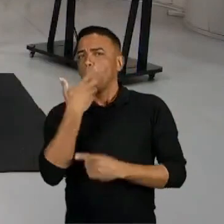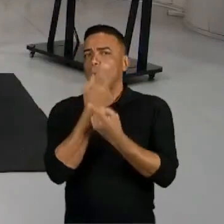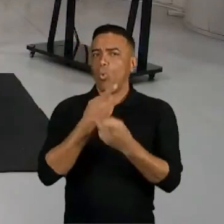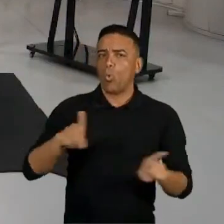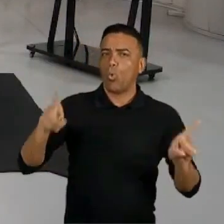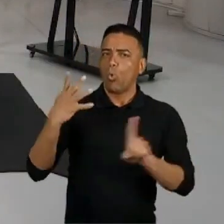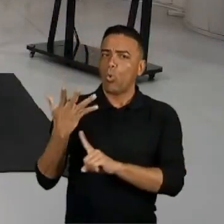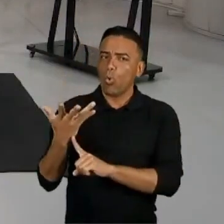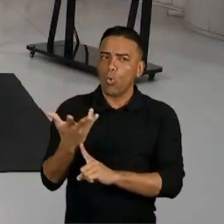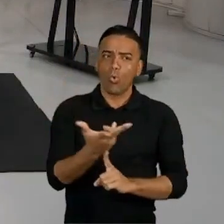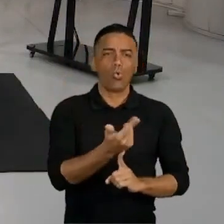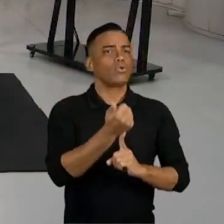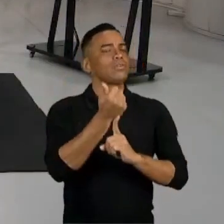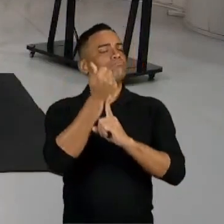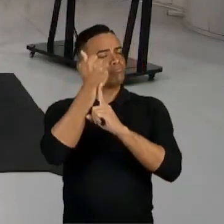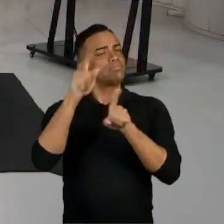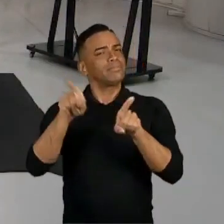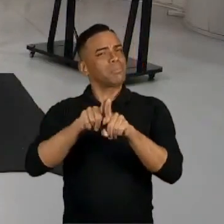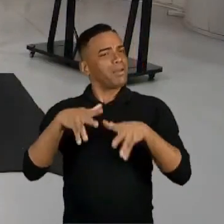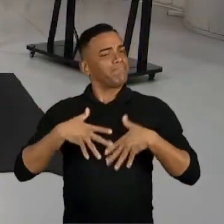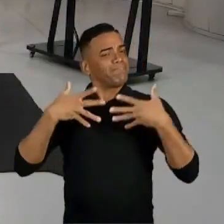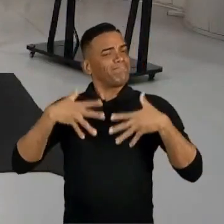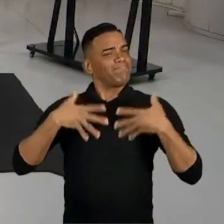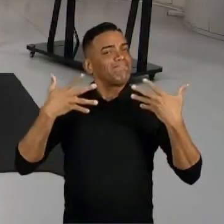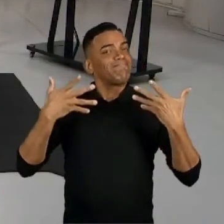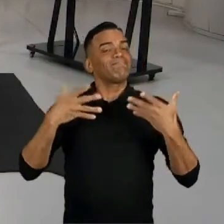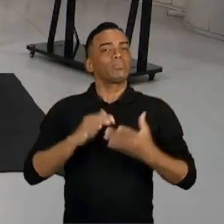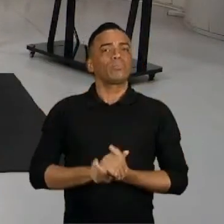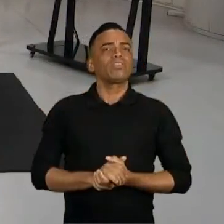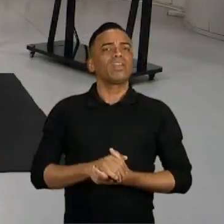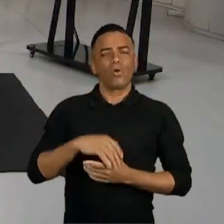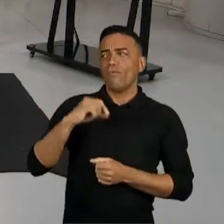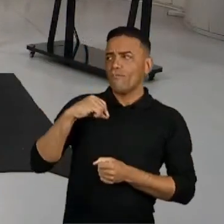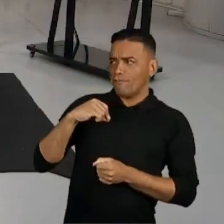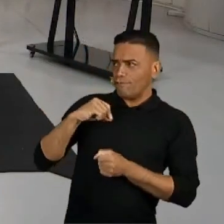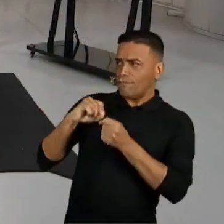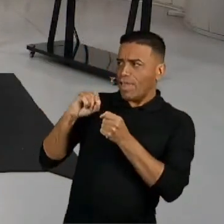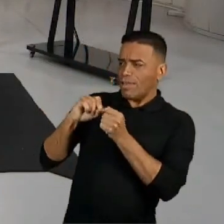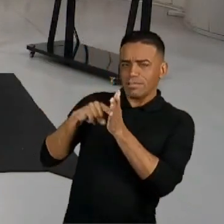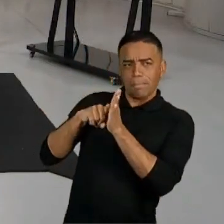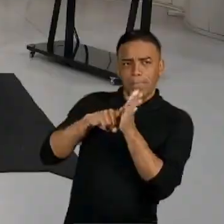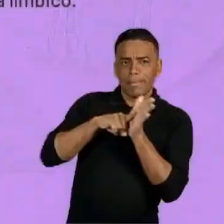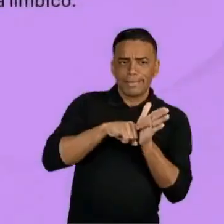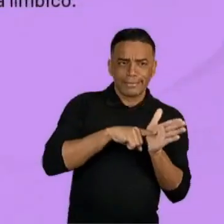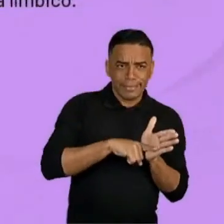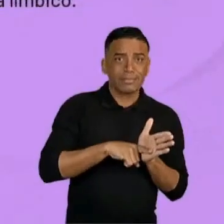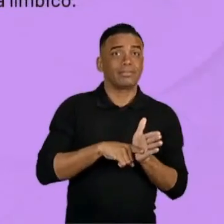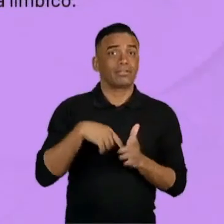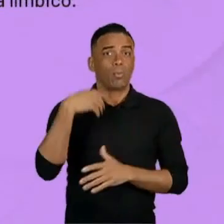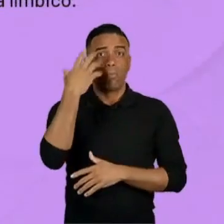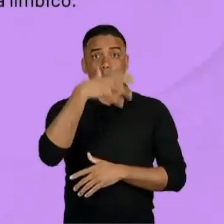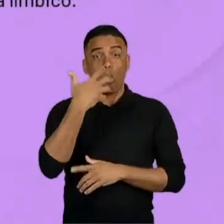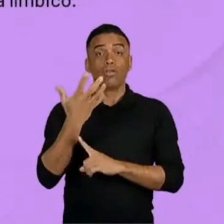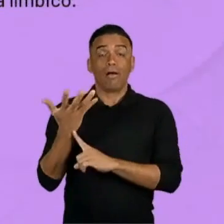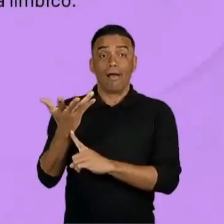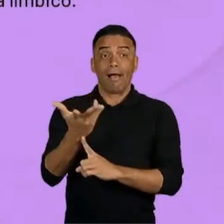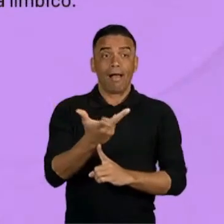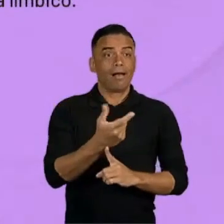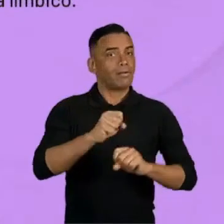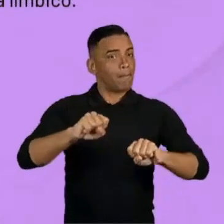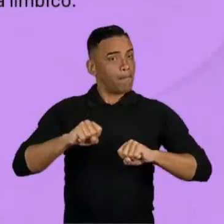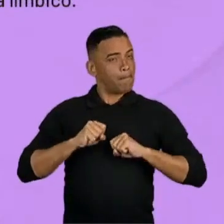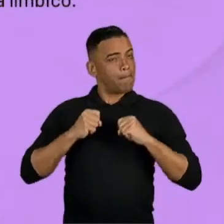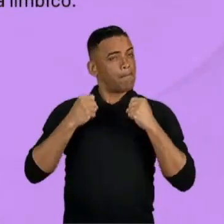entretenimento. Eu fiz algumas pesquisas e a música é uma forma de arte que tem o poder de